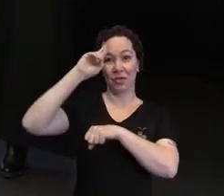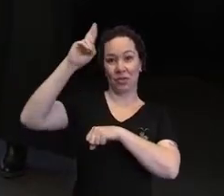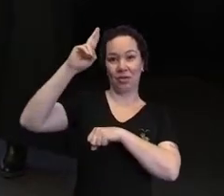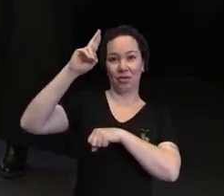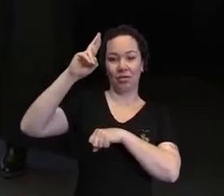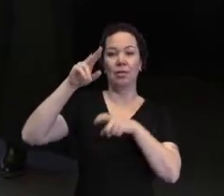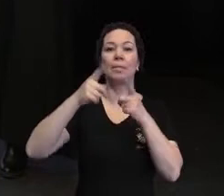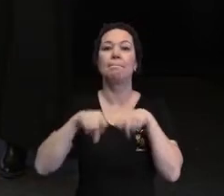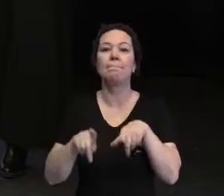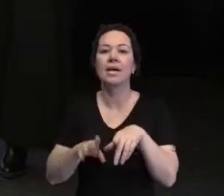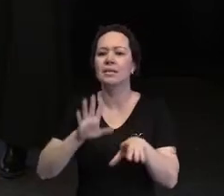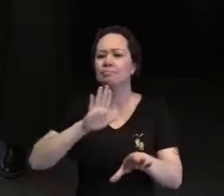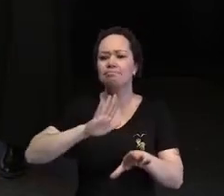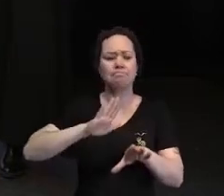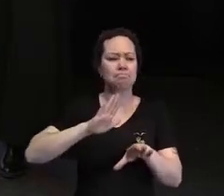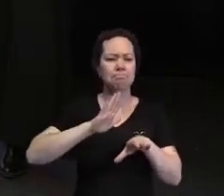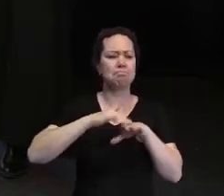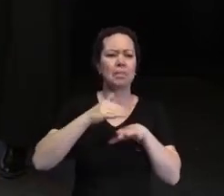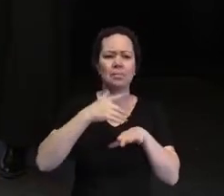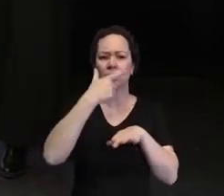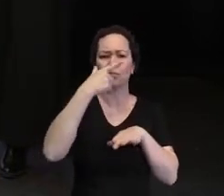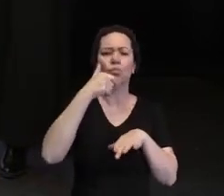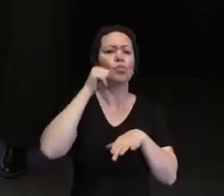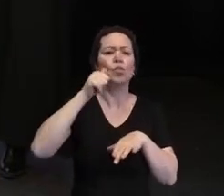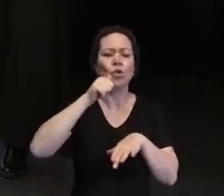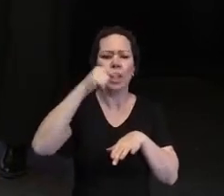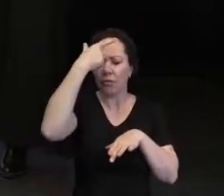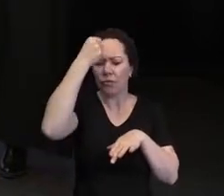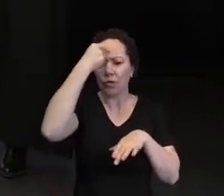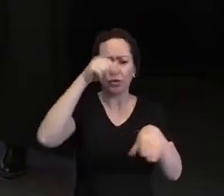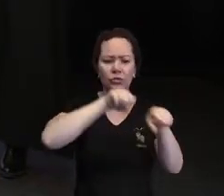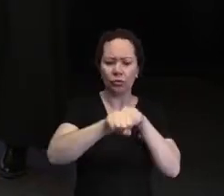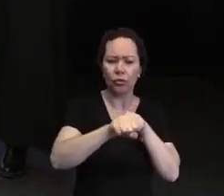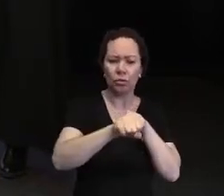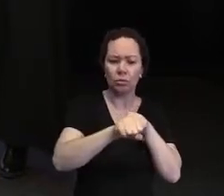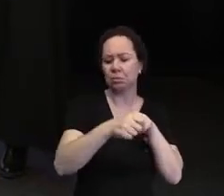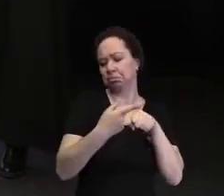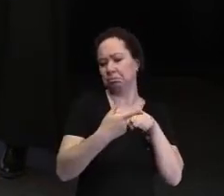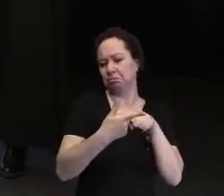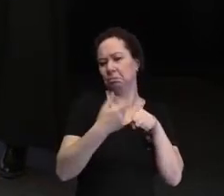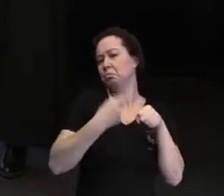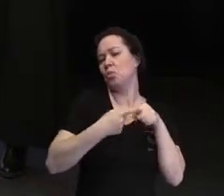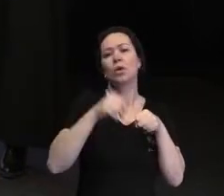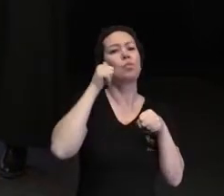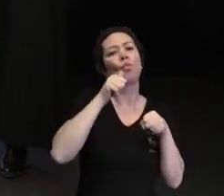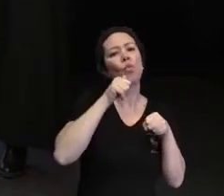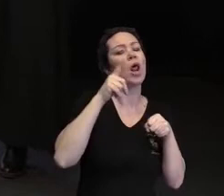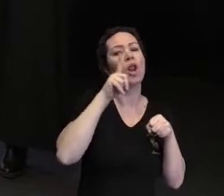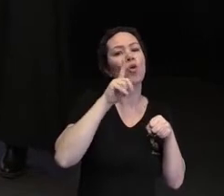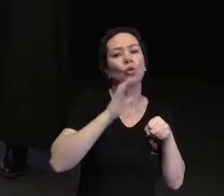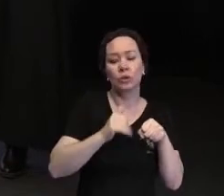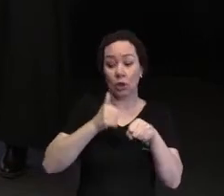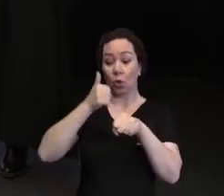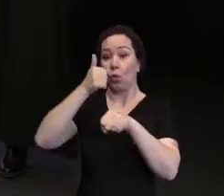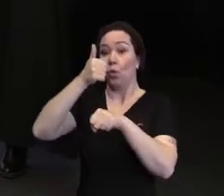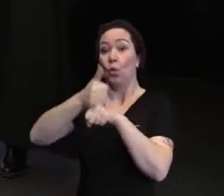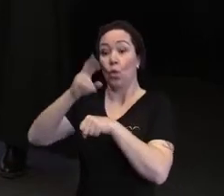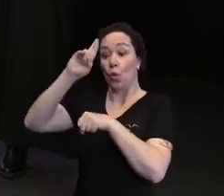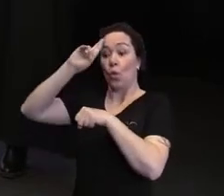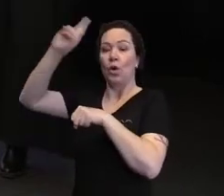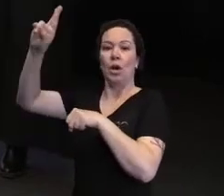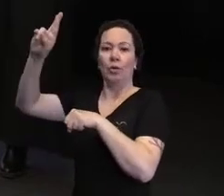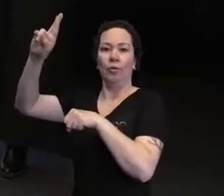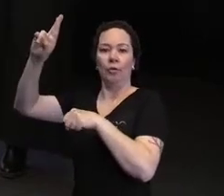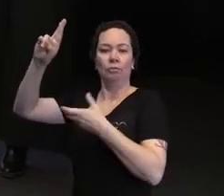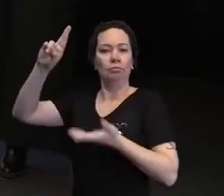no ensino superior. Percebe que essa conta não fecha? Por que as mulheres não conseguem chegar aos cargos mais altos?